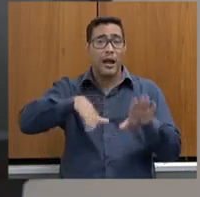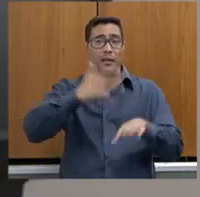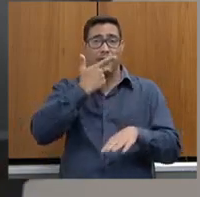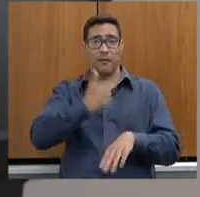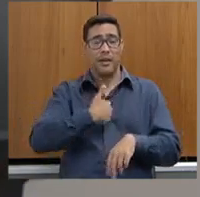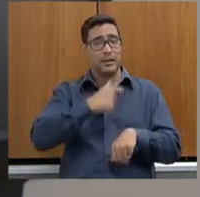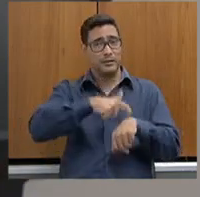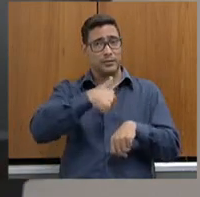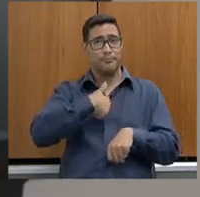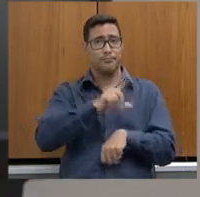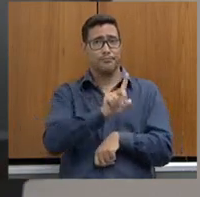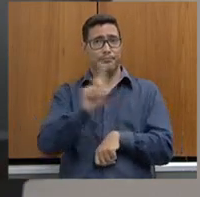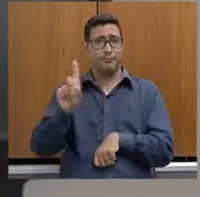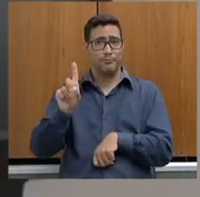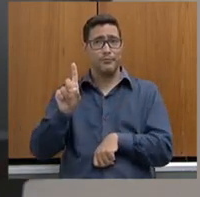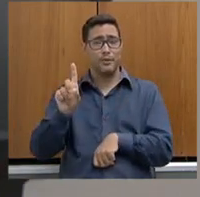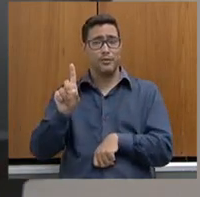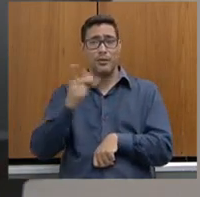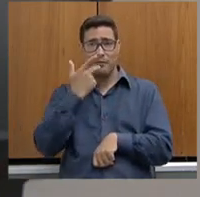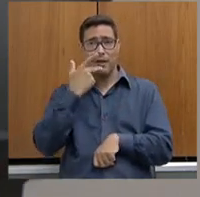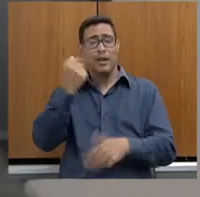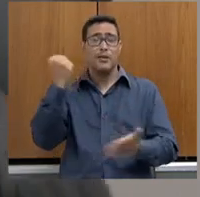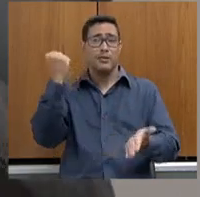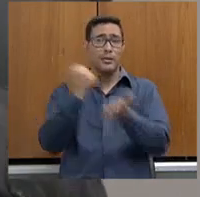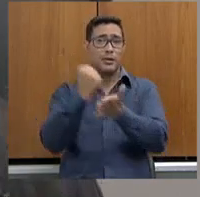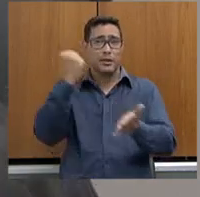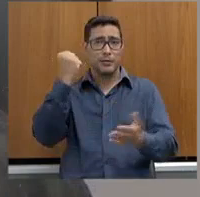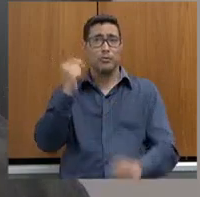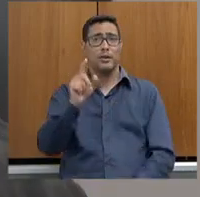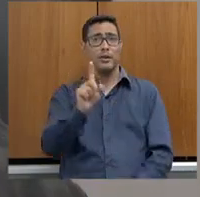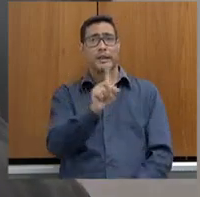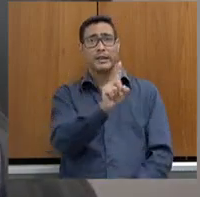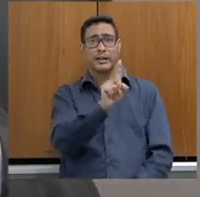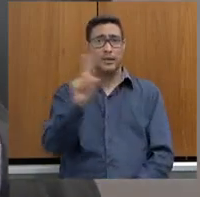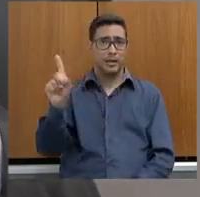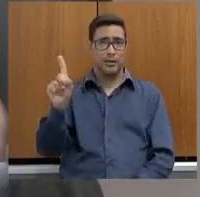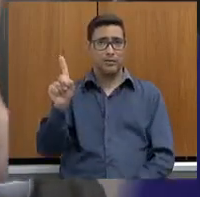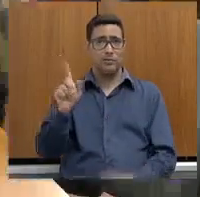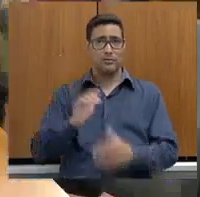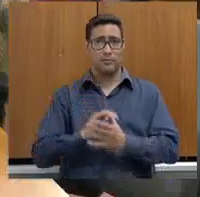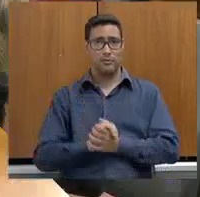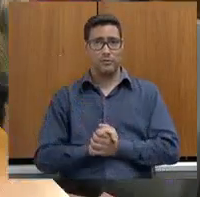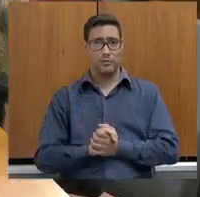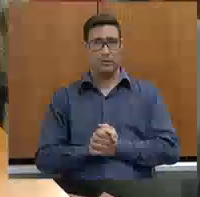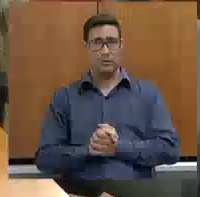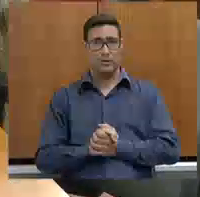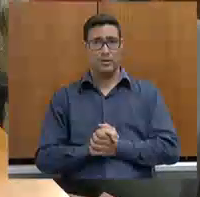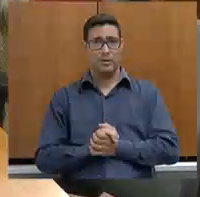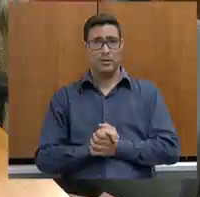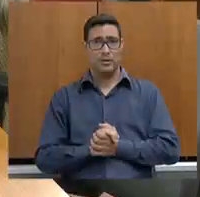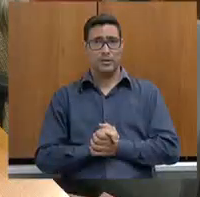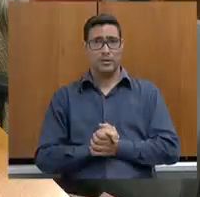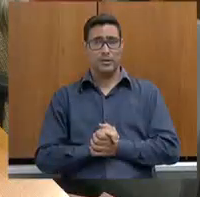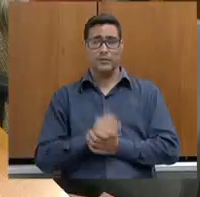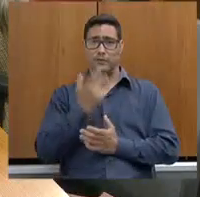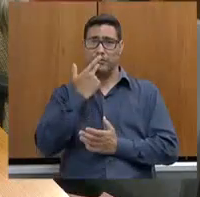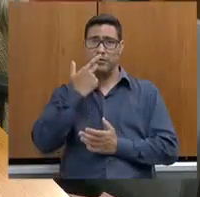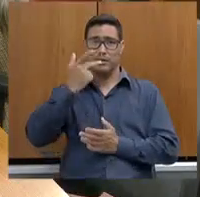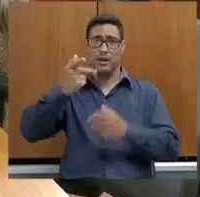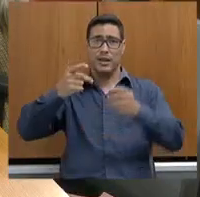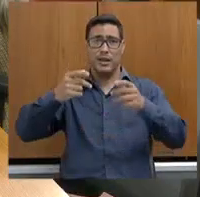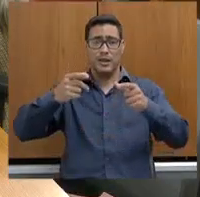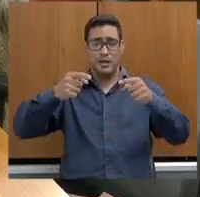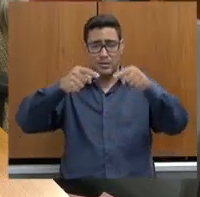você sabe por quê, Samir, que o carimbo do não, desse tamanho, enorme, aquele quadradão assim que fica na mão da mesa,